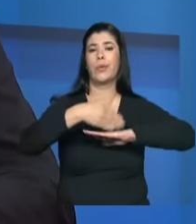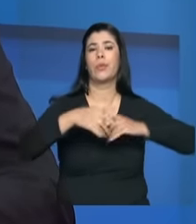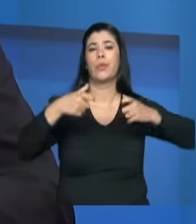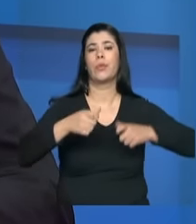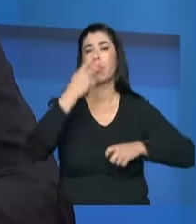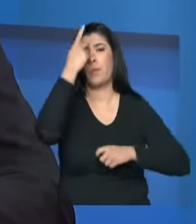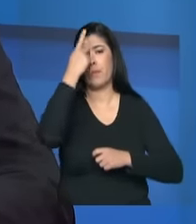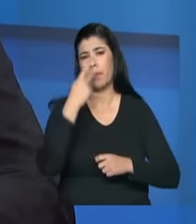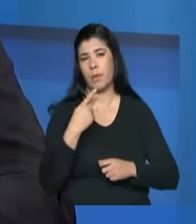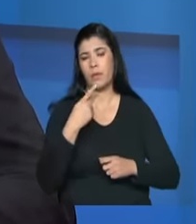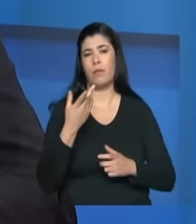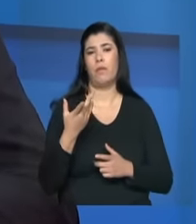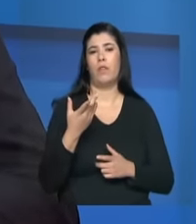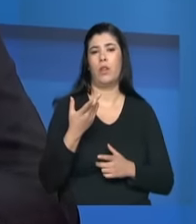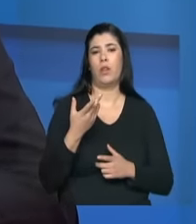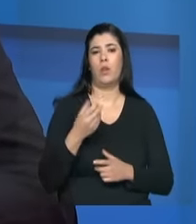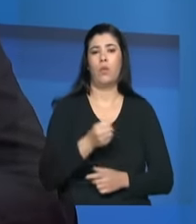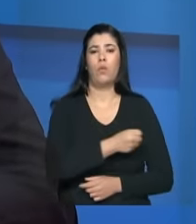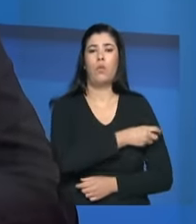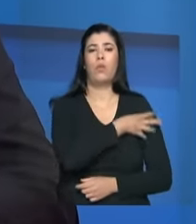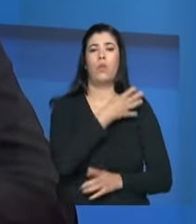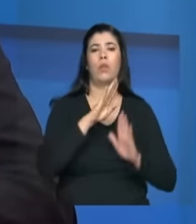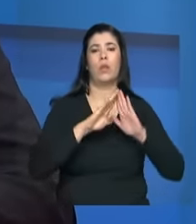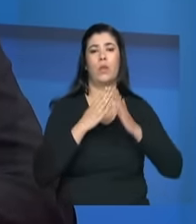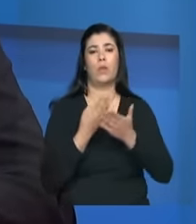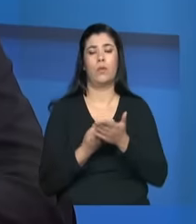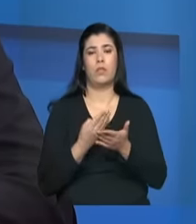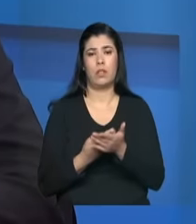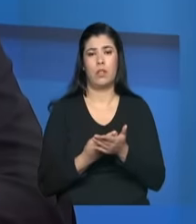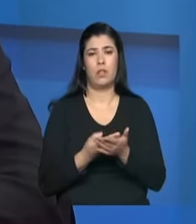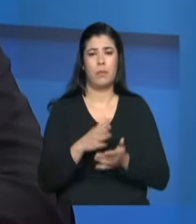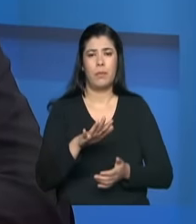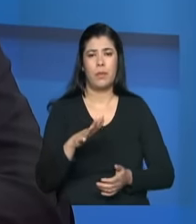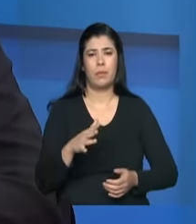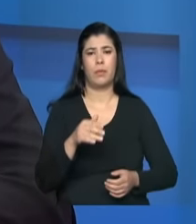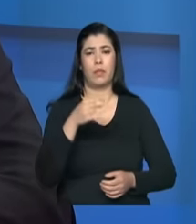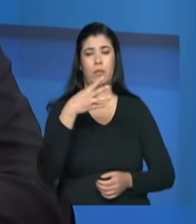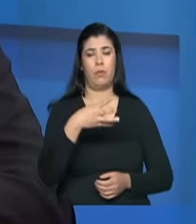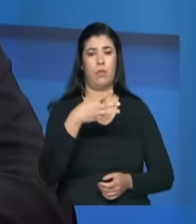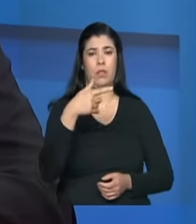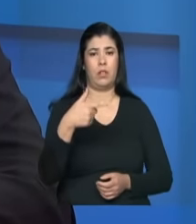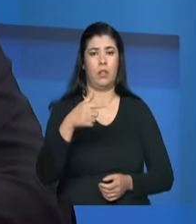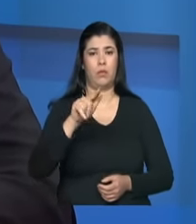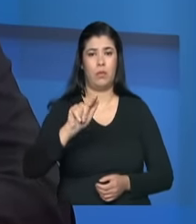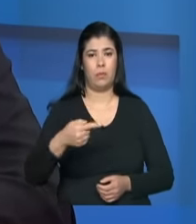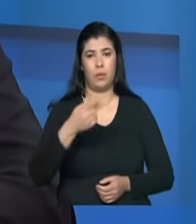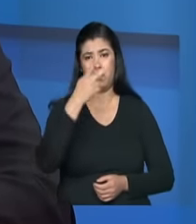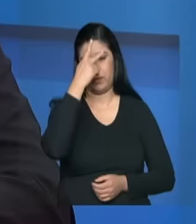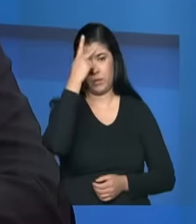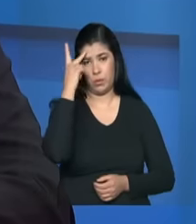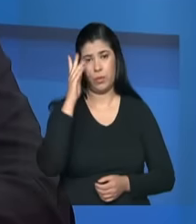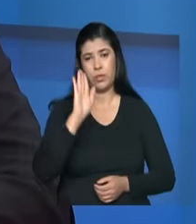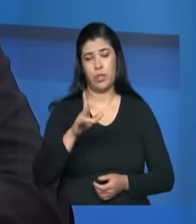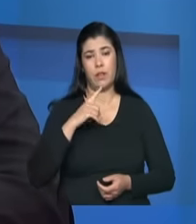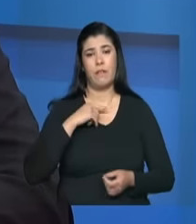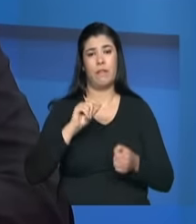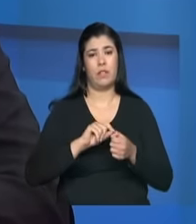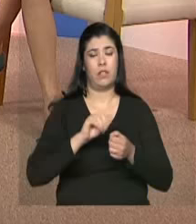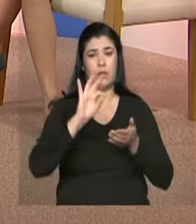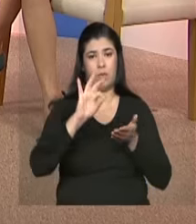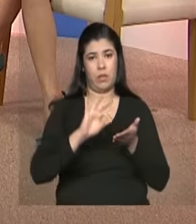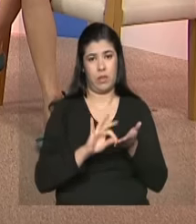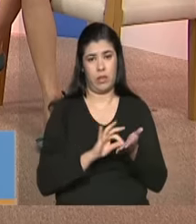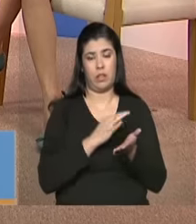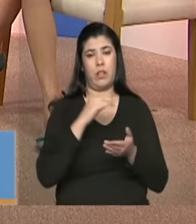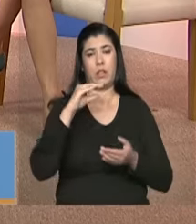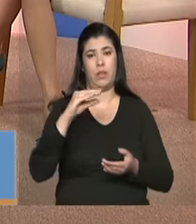escolaridade. Hoje nós temos aproximadamente 42 mil pessoas cadastradas no Cadastro Único. Isso já é um salto muito